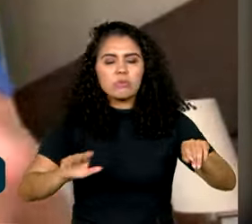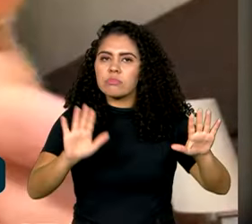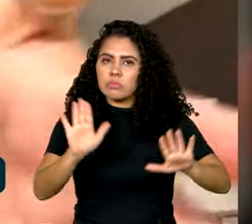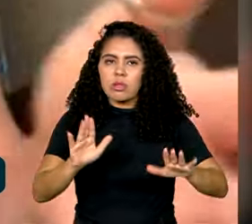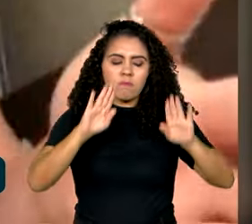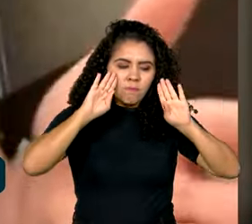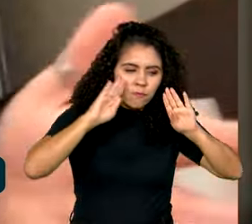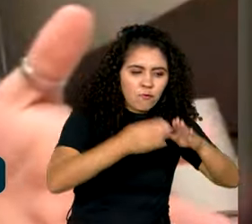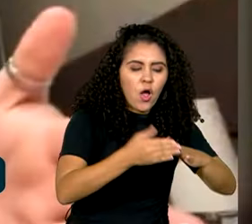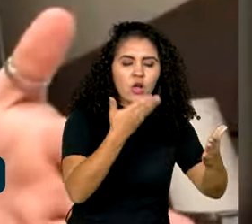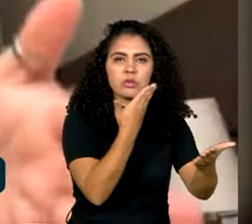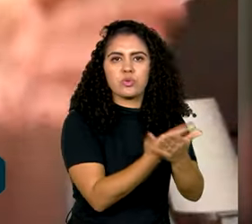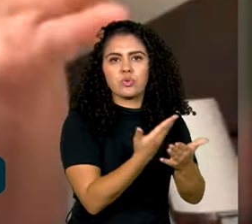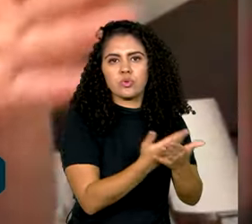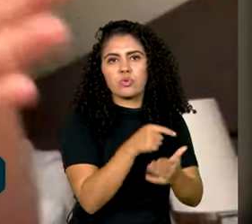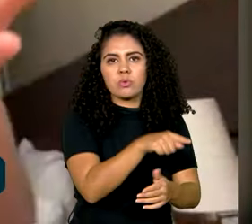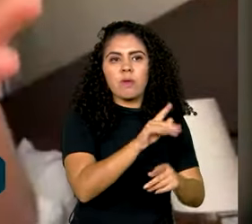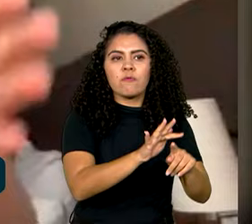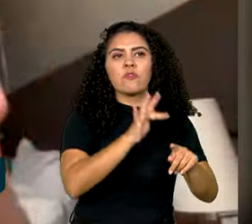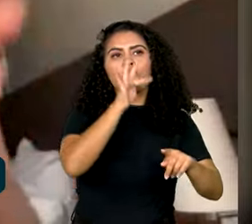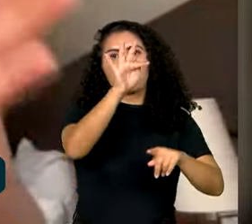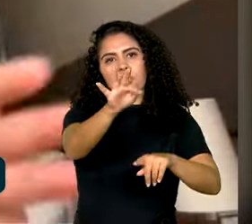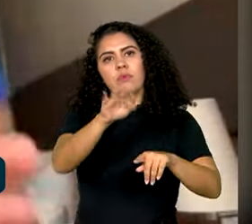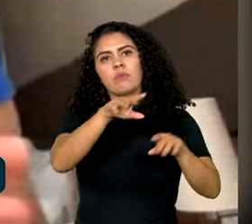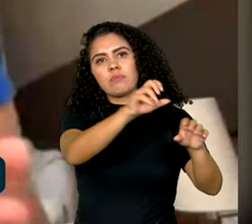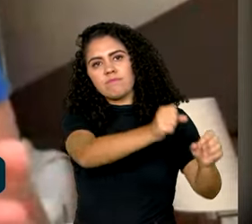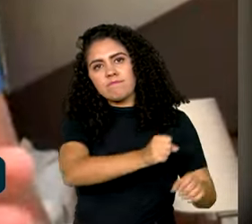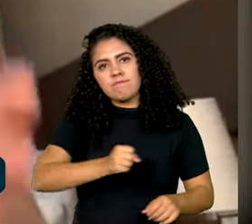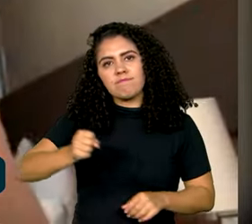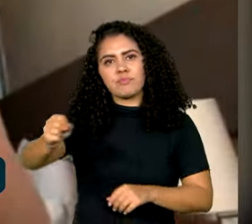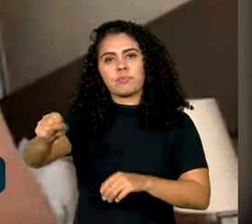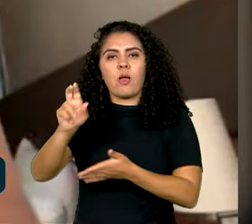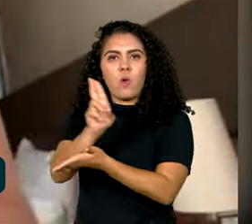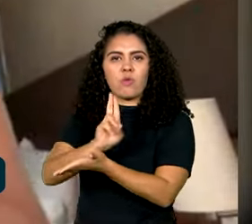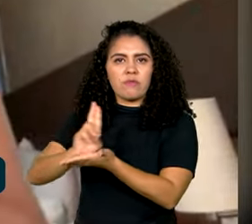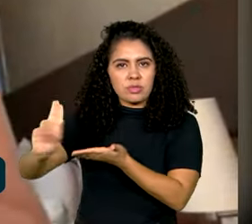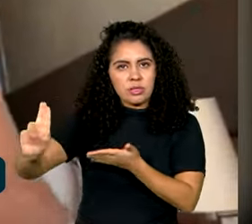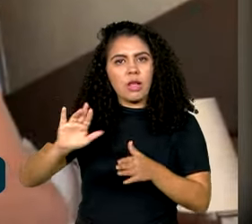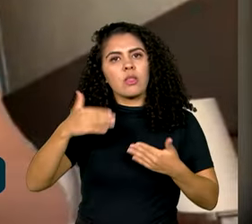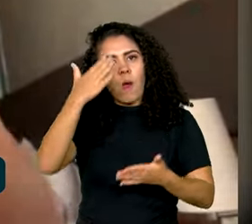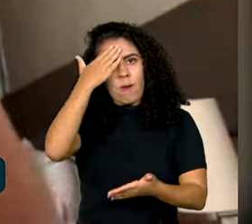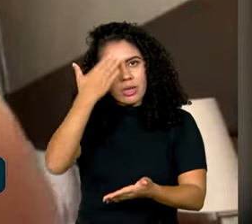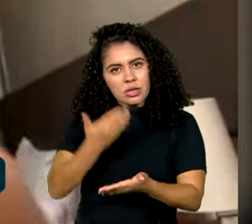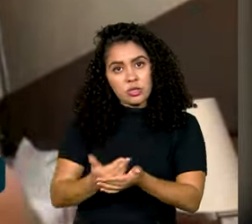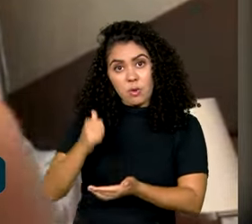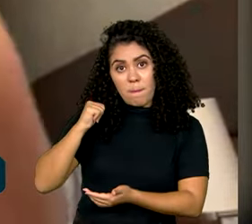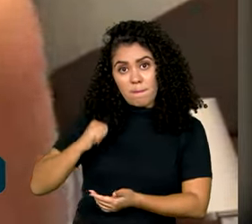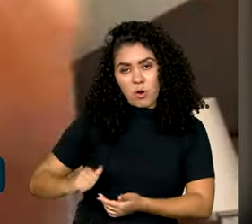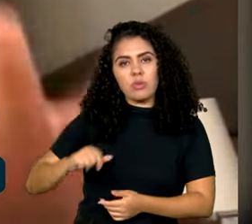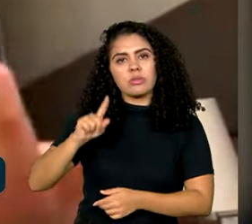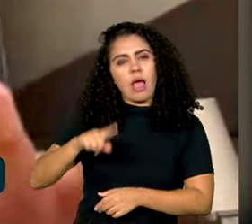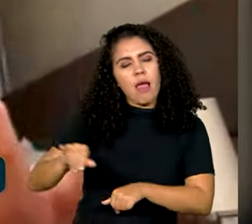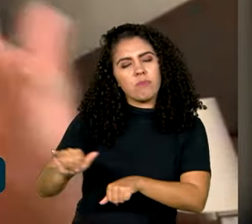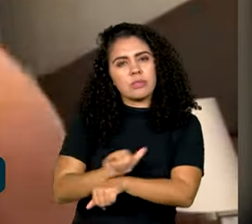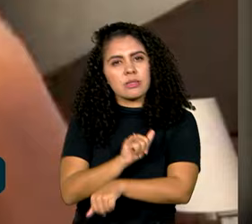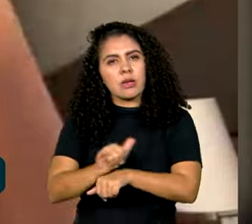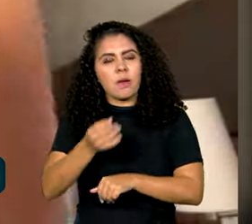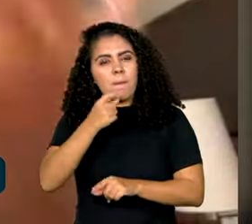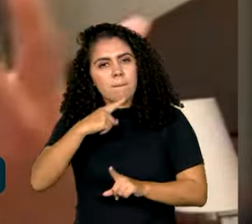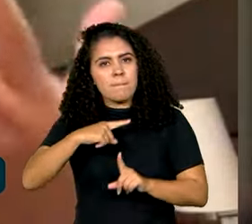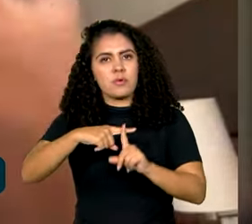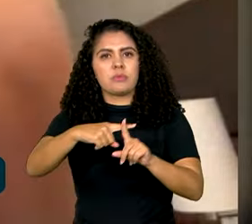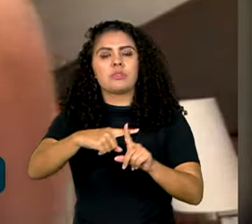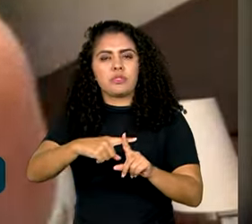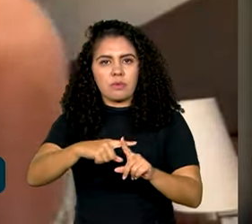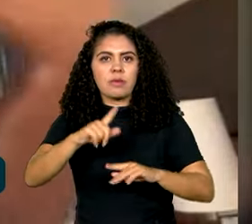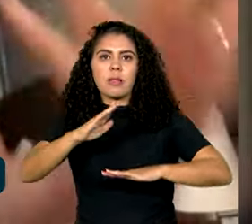trilhar os caminhos para a universidade. Então a gente acredita que essa bolsa é estratégica e a gente espera que na prática ela